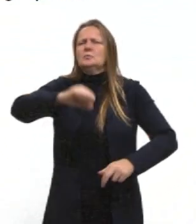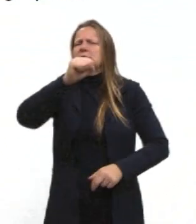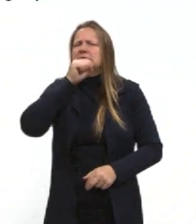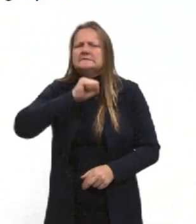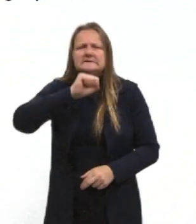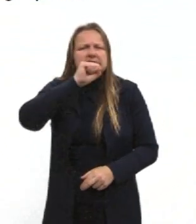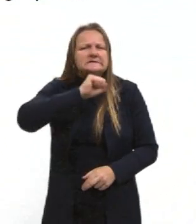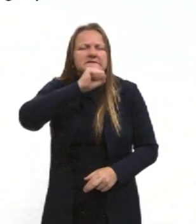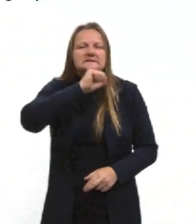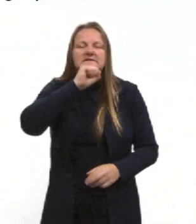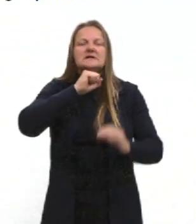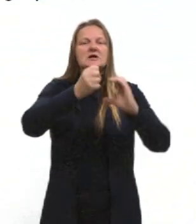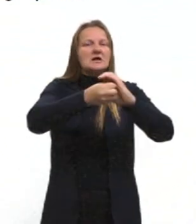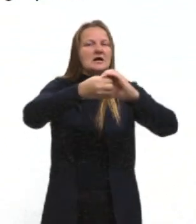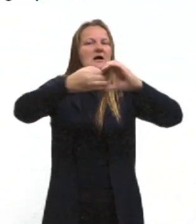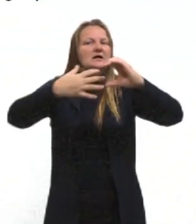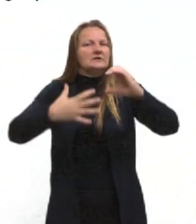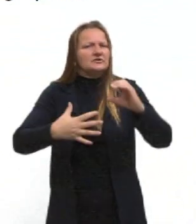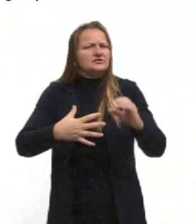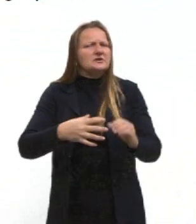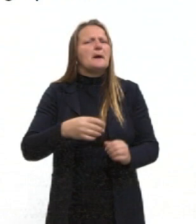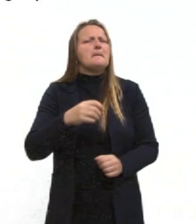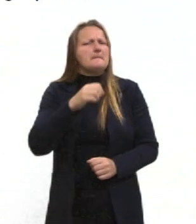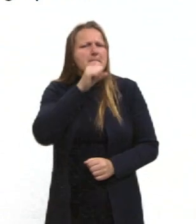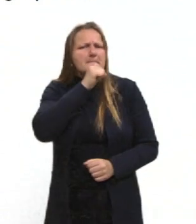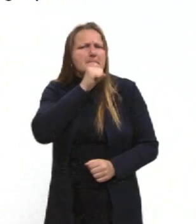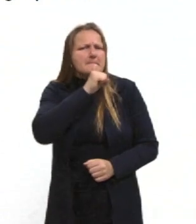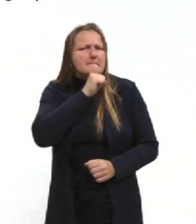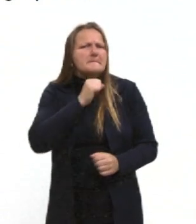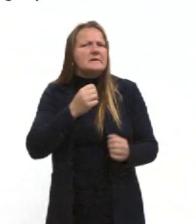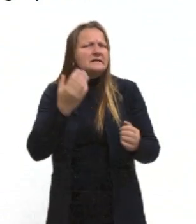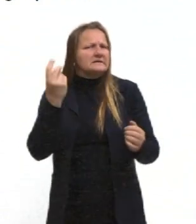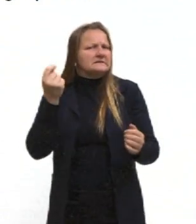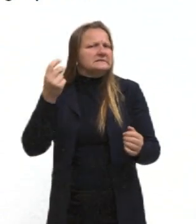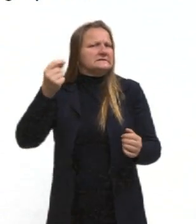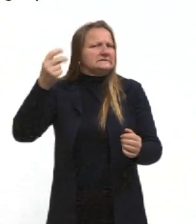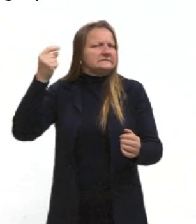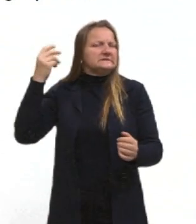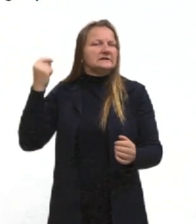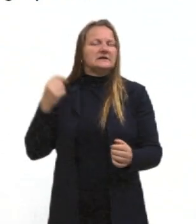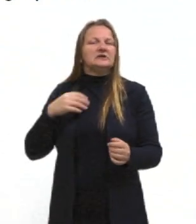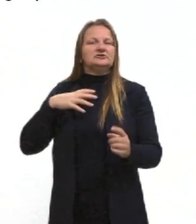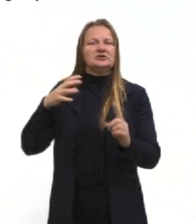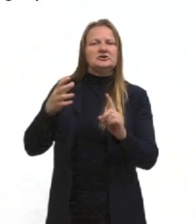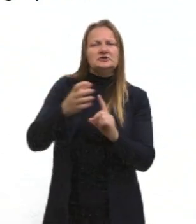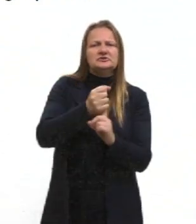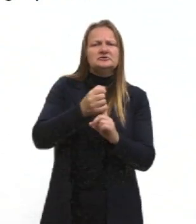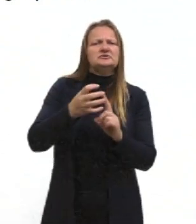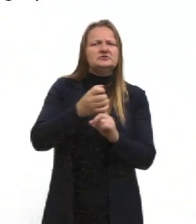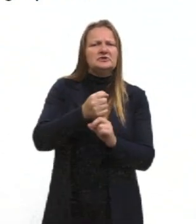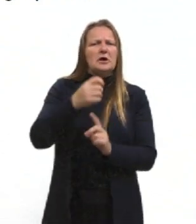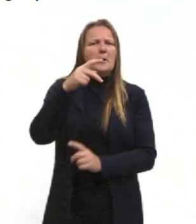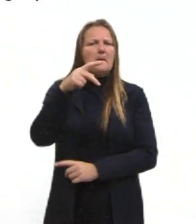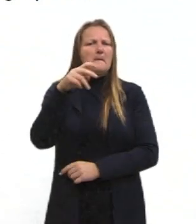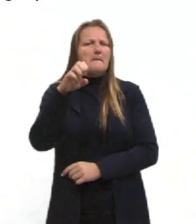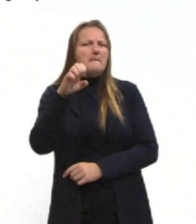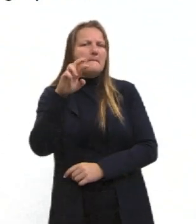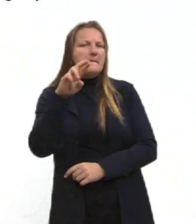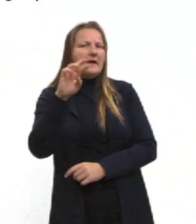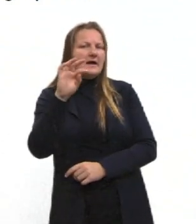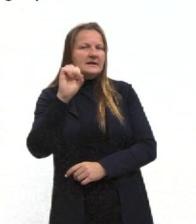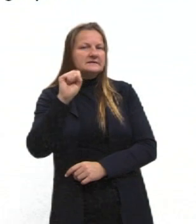então tu tem ali características bem dominantes, tá? Ela foi dominada pelos impérios também persa e turco.